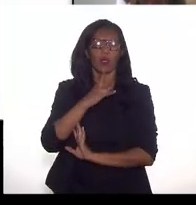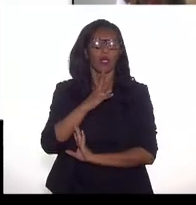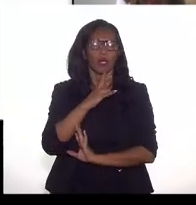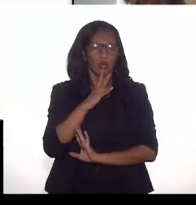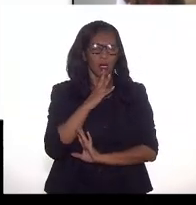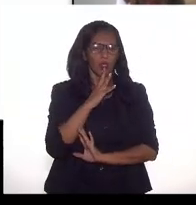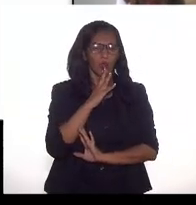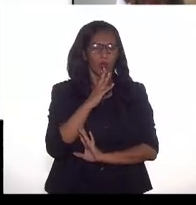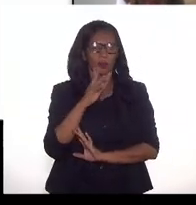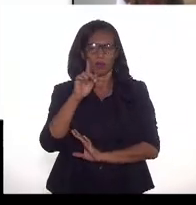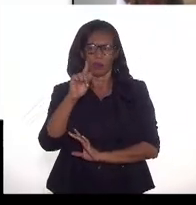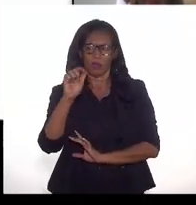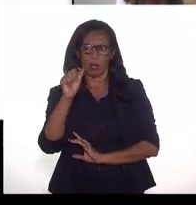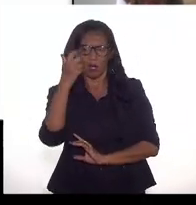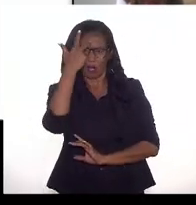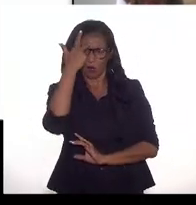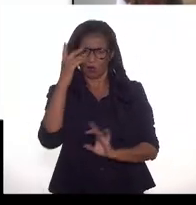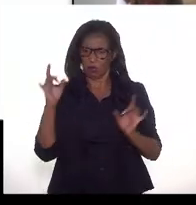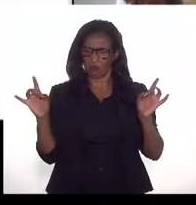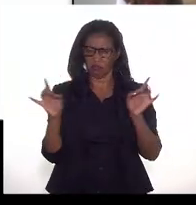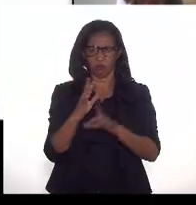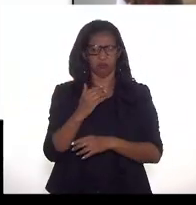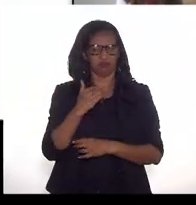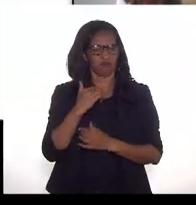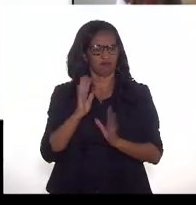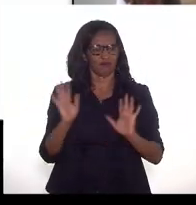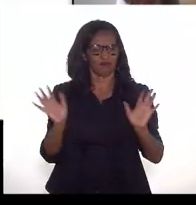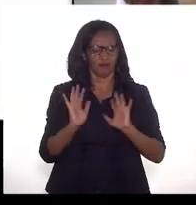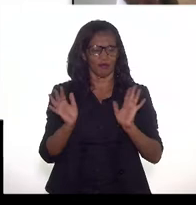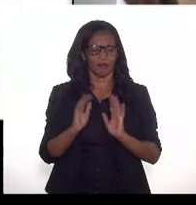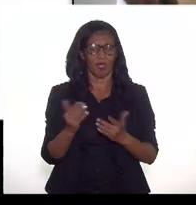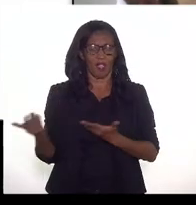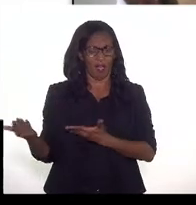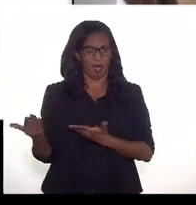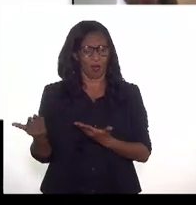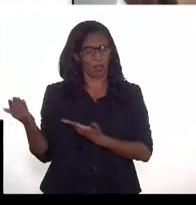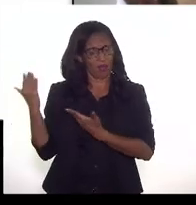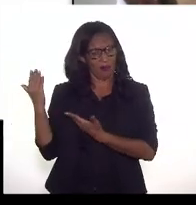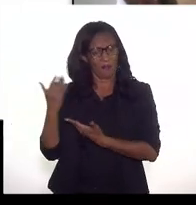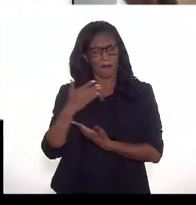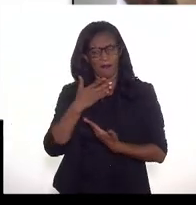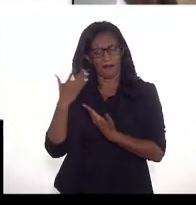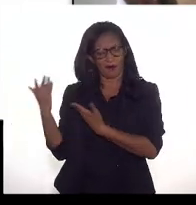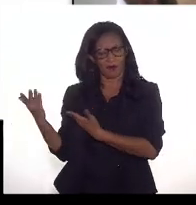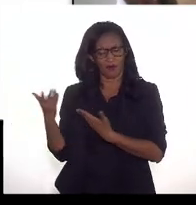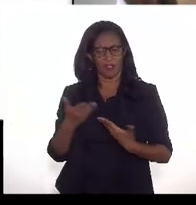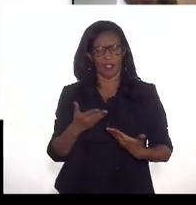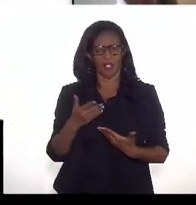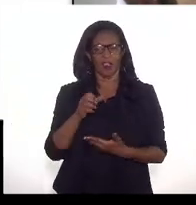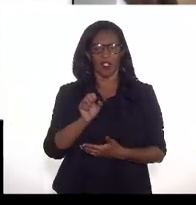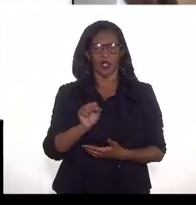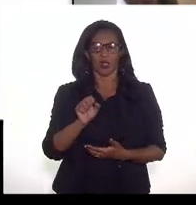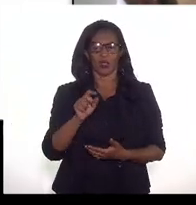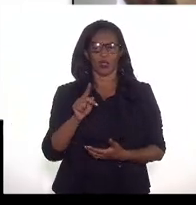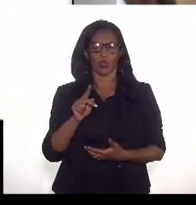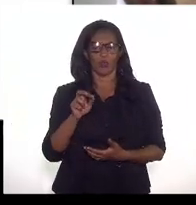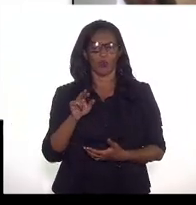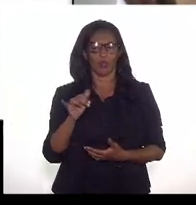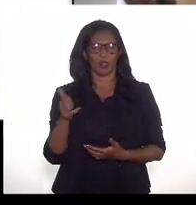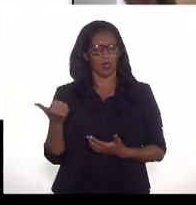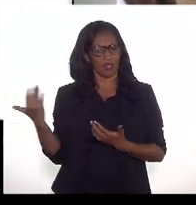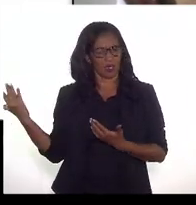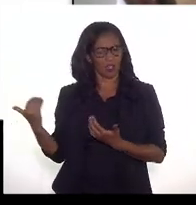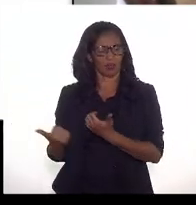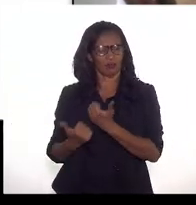fique à vontade. Agora eu vou passar a palavra para o superintendente Alividade, da Superintendência do Instituto de Movimentação,